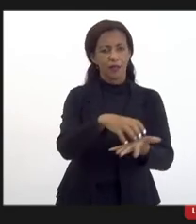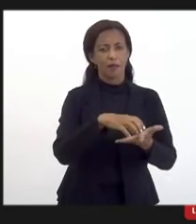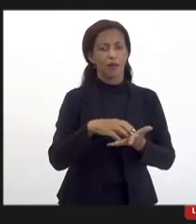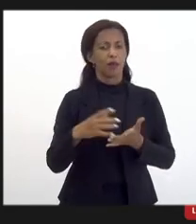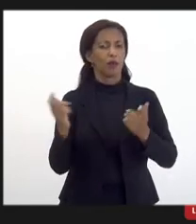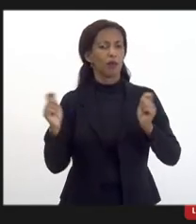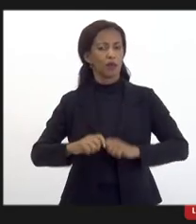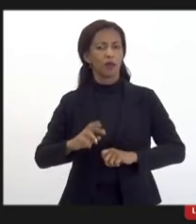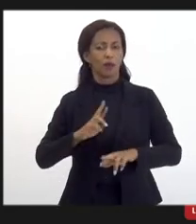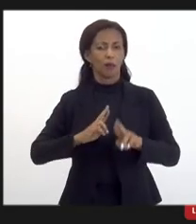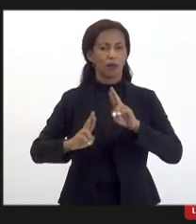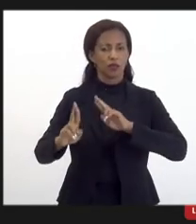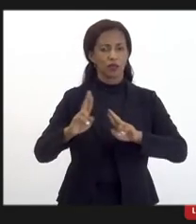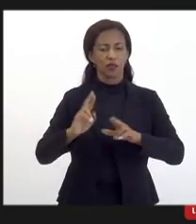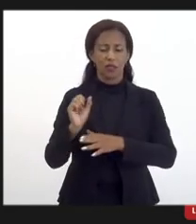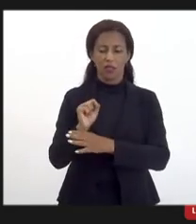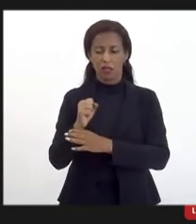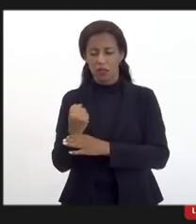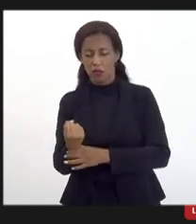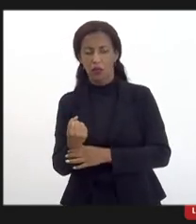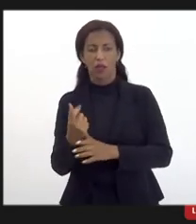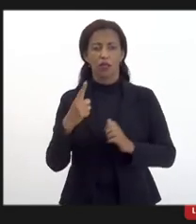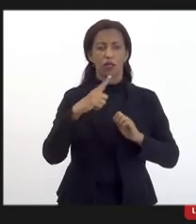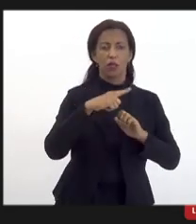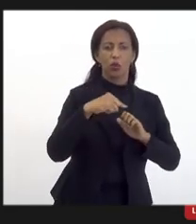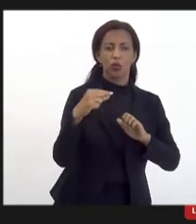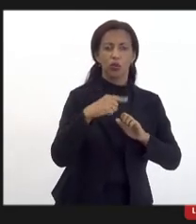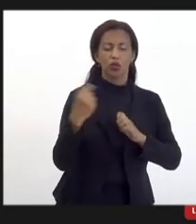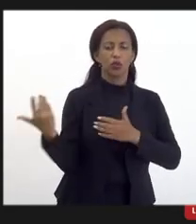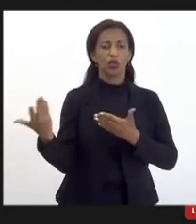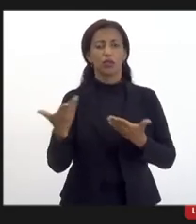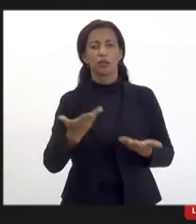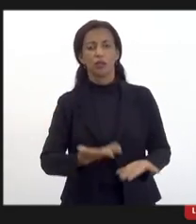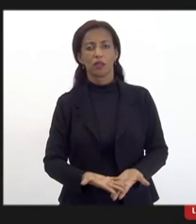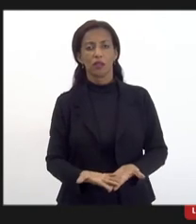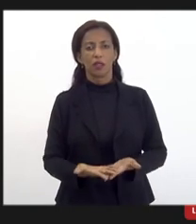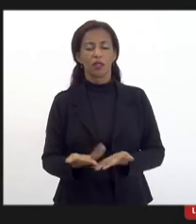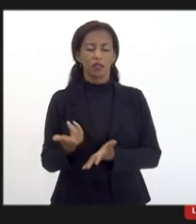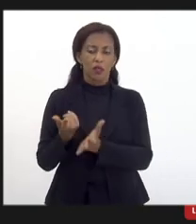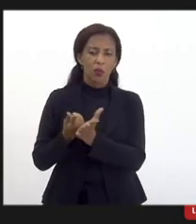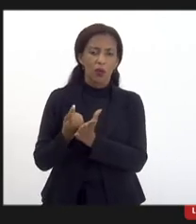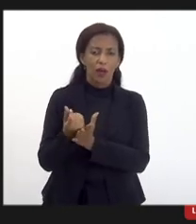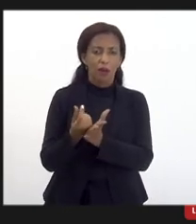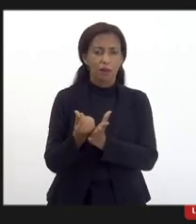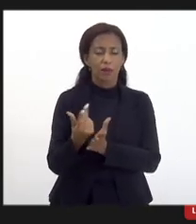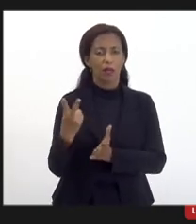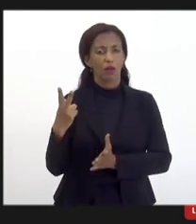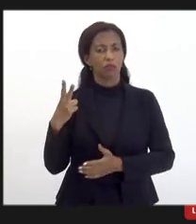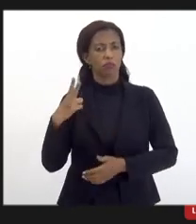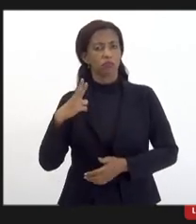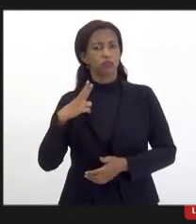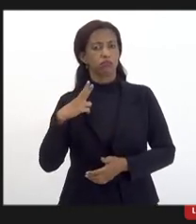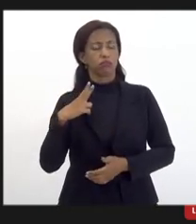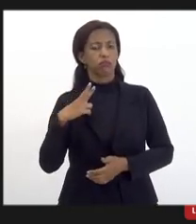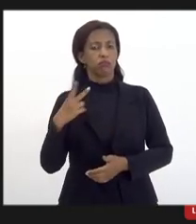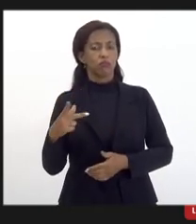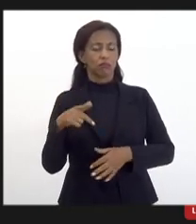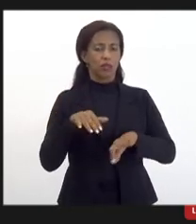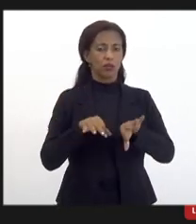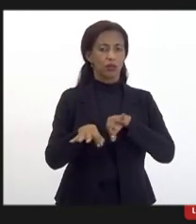então na área da segurança na área da logística trazer o capital privado para os projetos